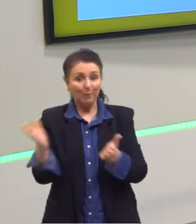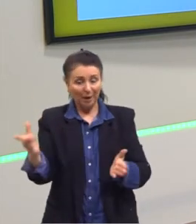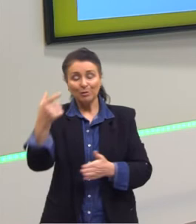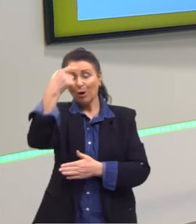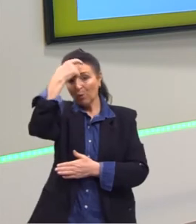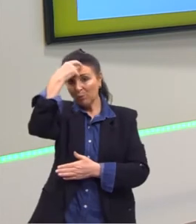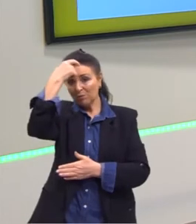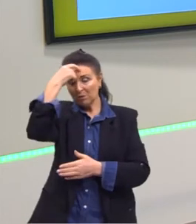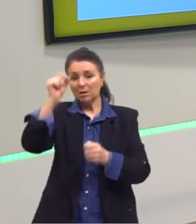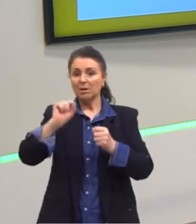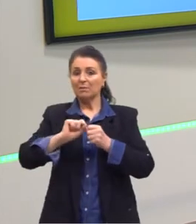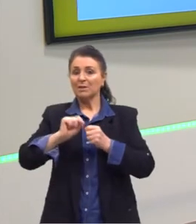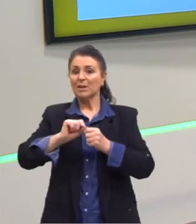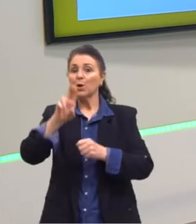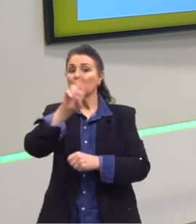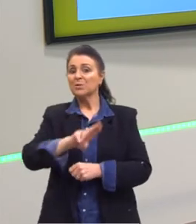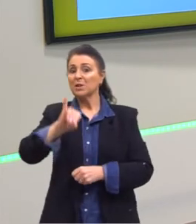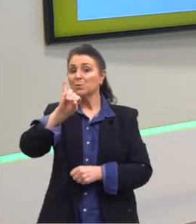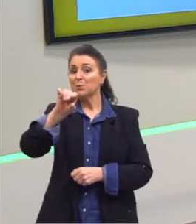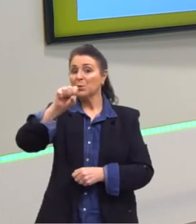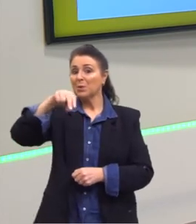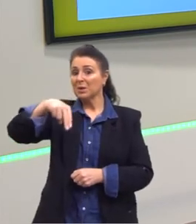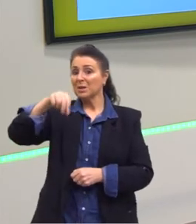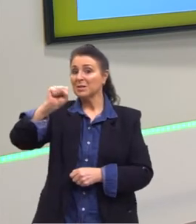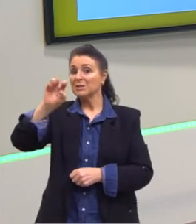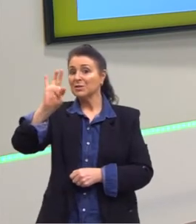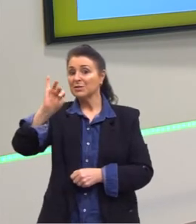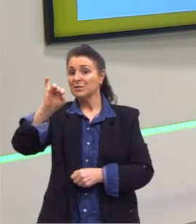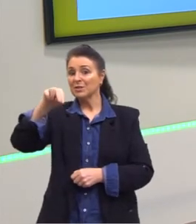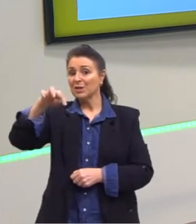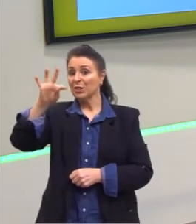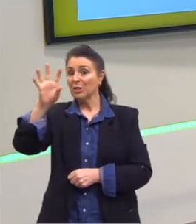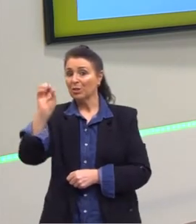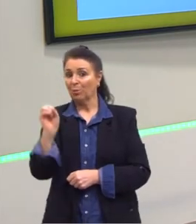consciência e agir por instintos e não por consciência.